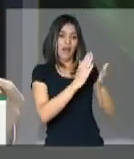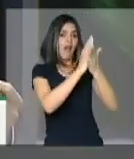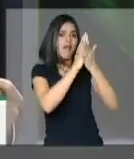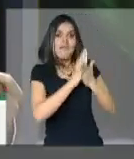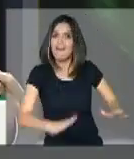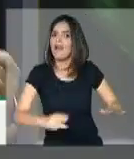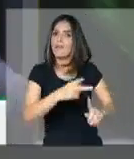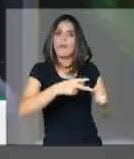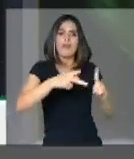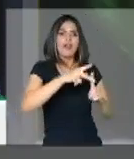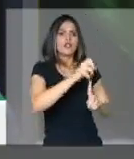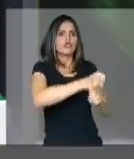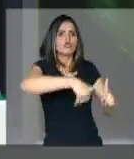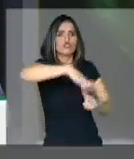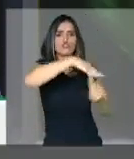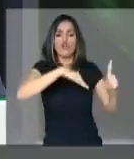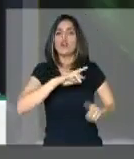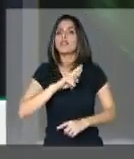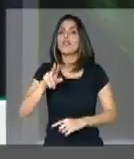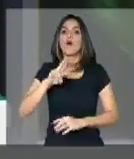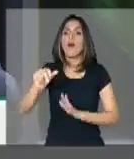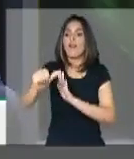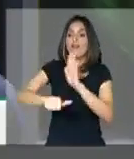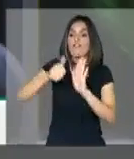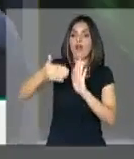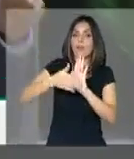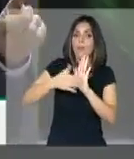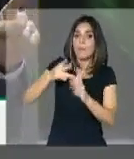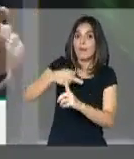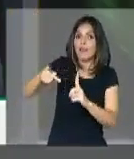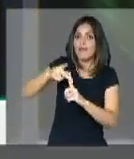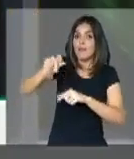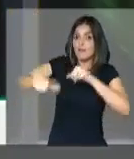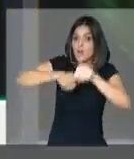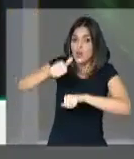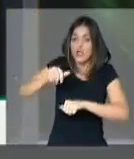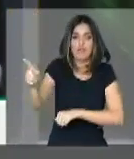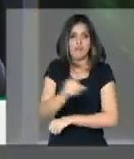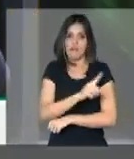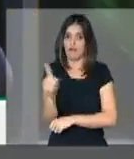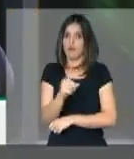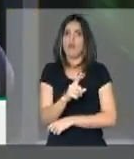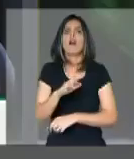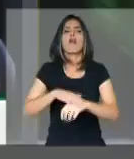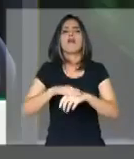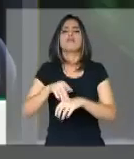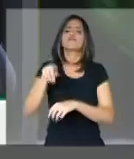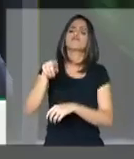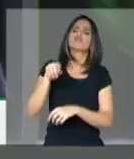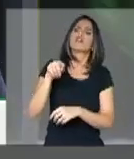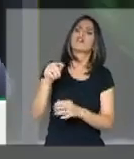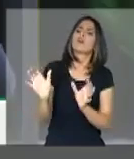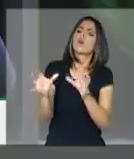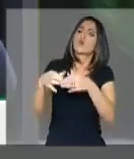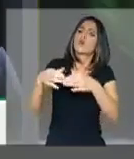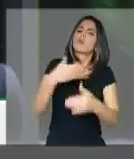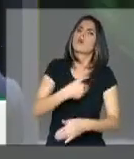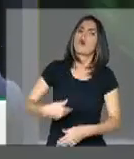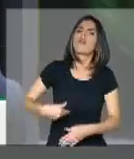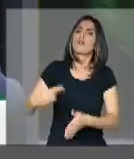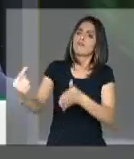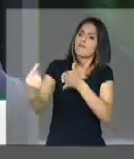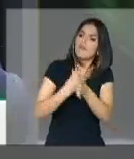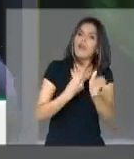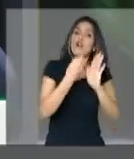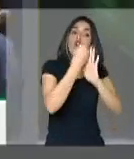com a Previdência Social. Ela não é uma reforma da Previdência. Ela não modifica a Previdência. E desafia alguém do governo a me questionar no